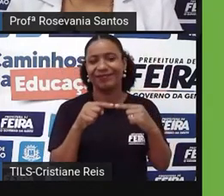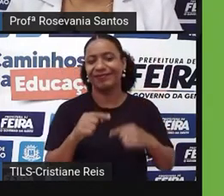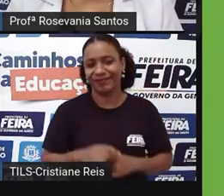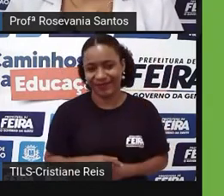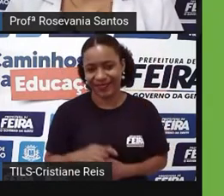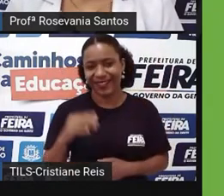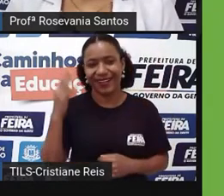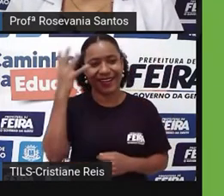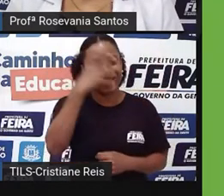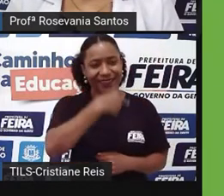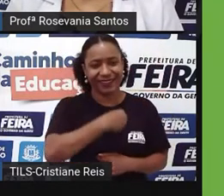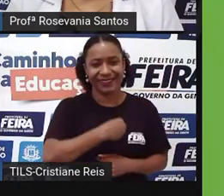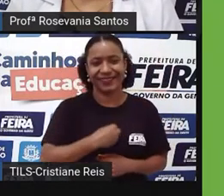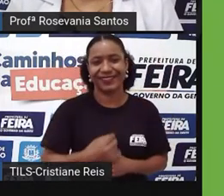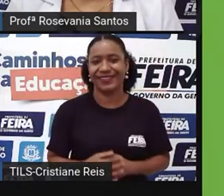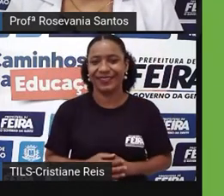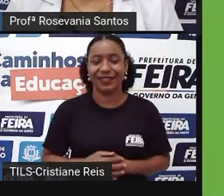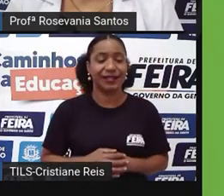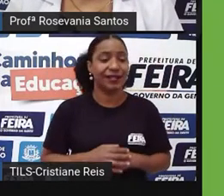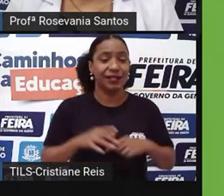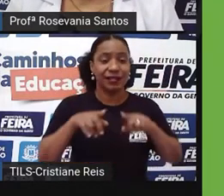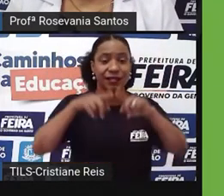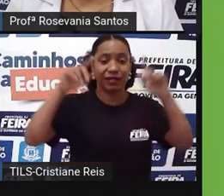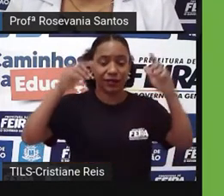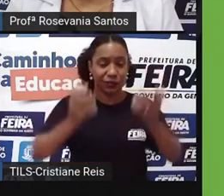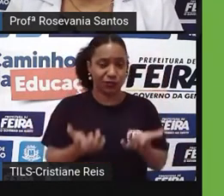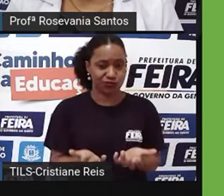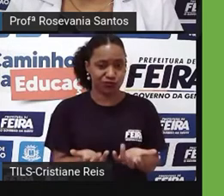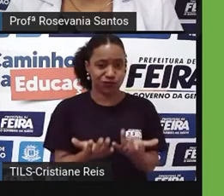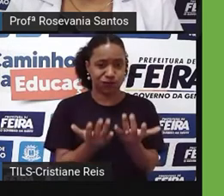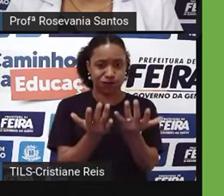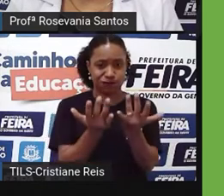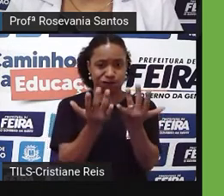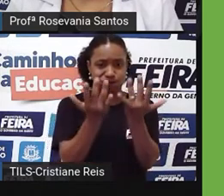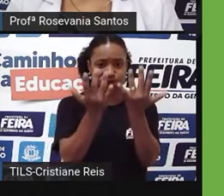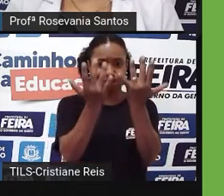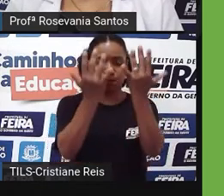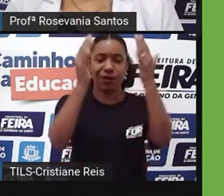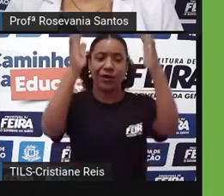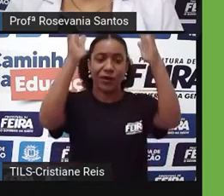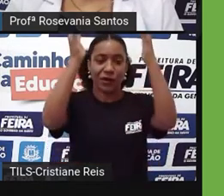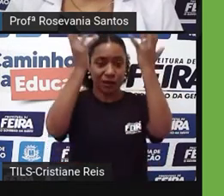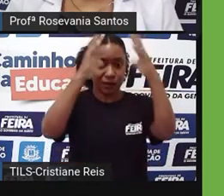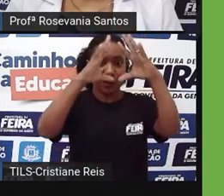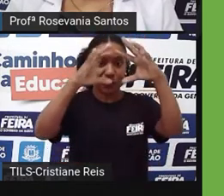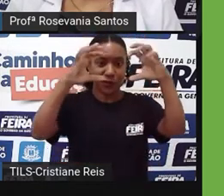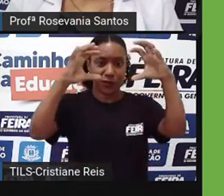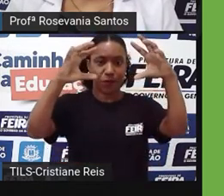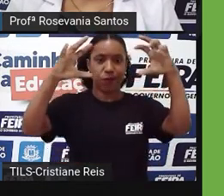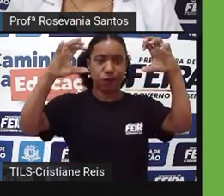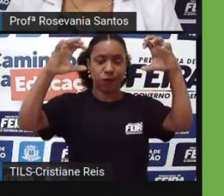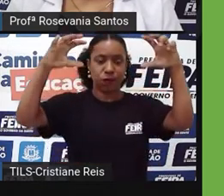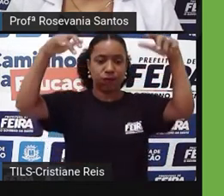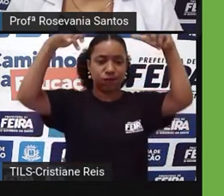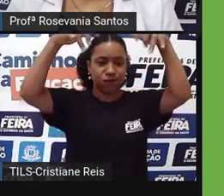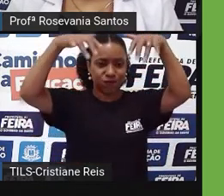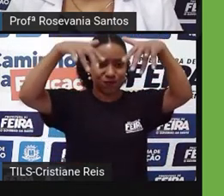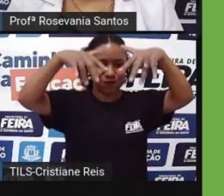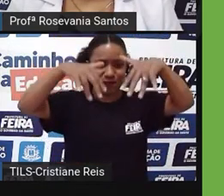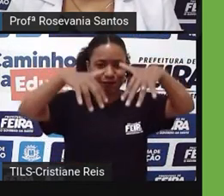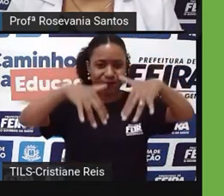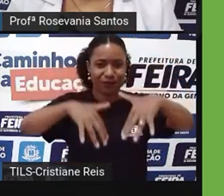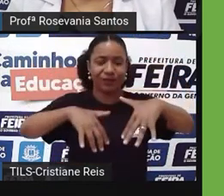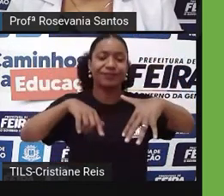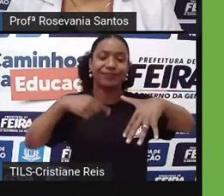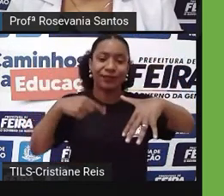de floresta. E aqui vem as chuvas, lá vai esse solo, depois, ó, as folhinhas, né, porque